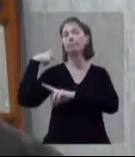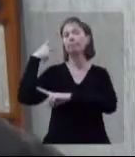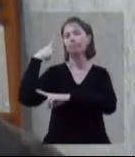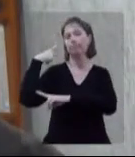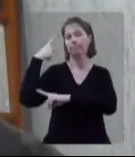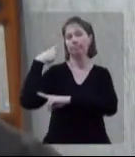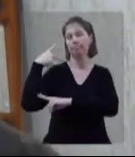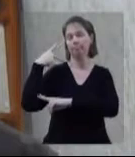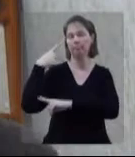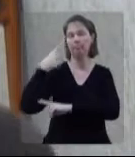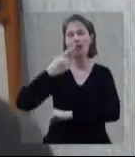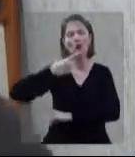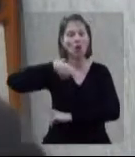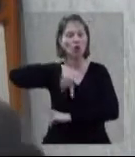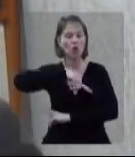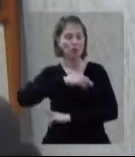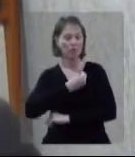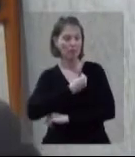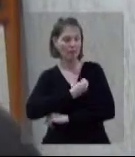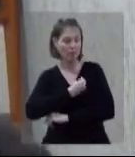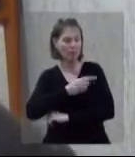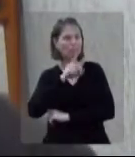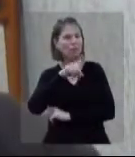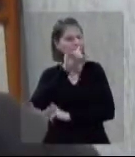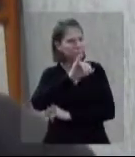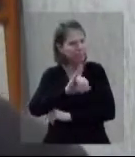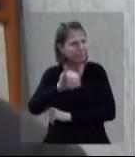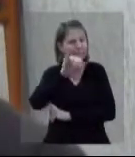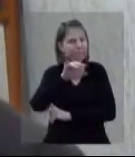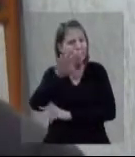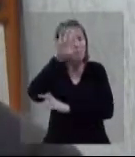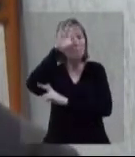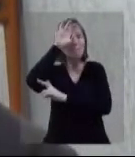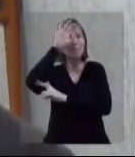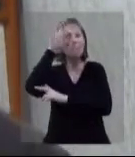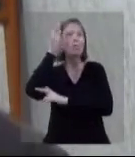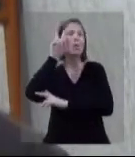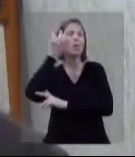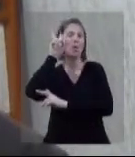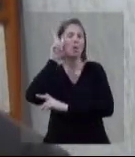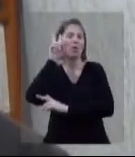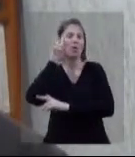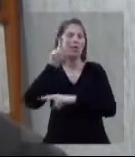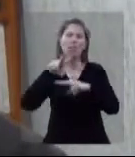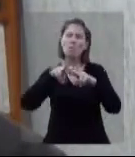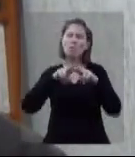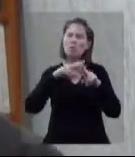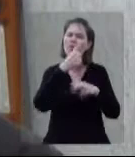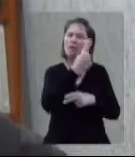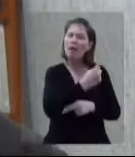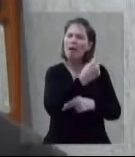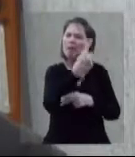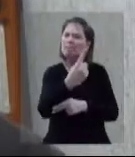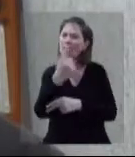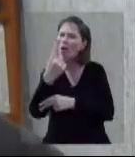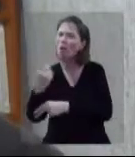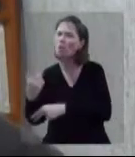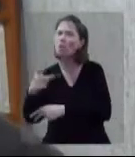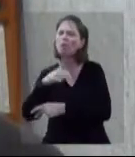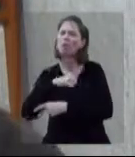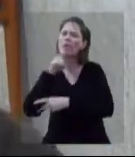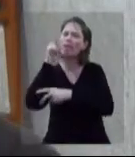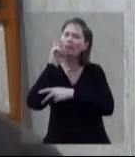A nossa vida depende das memórias. É por isso que cada um de nós tem o seu pequeno museu.